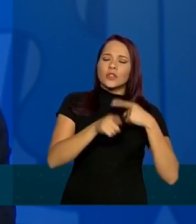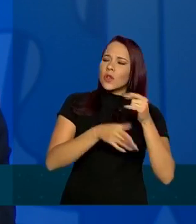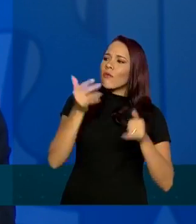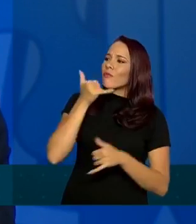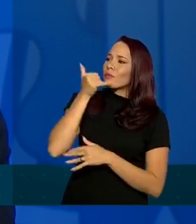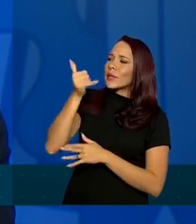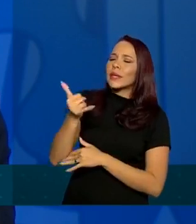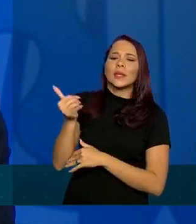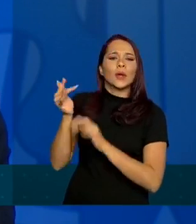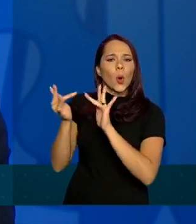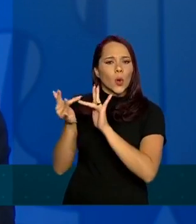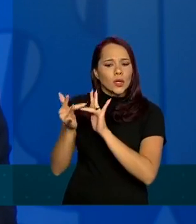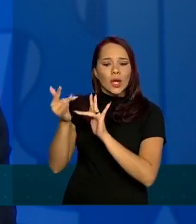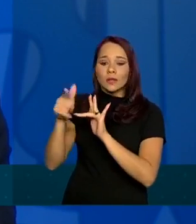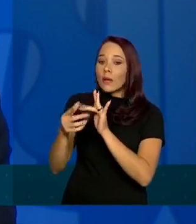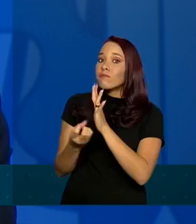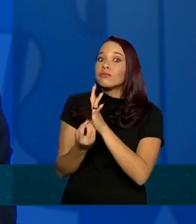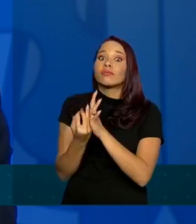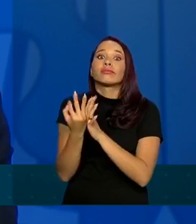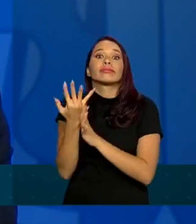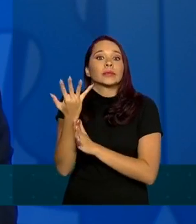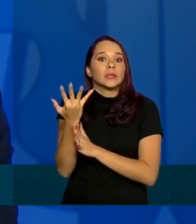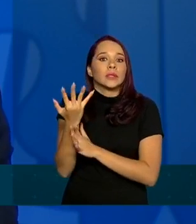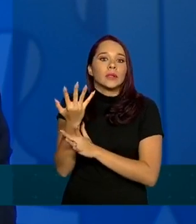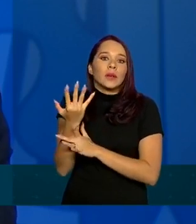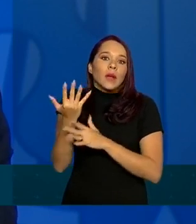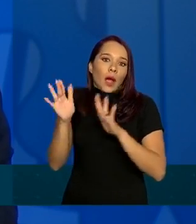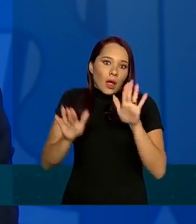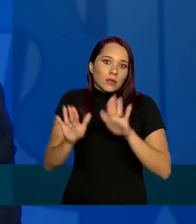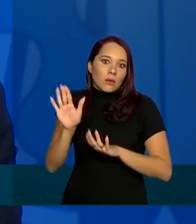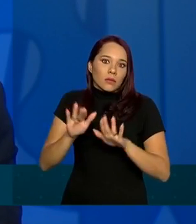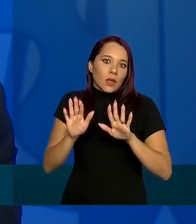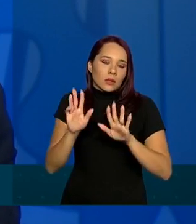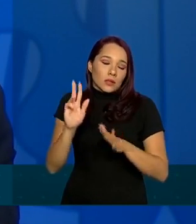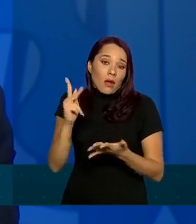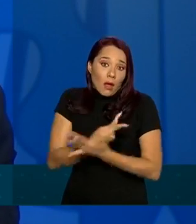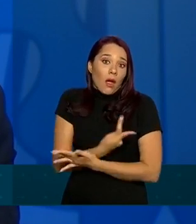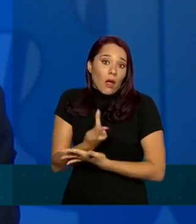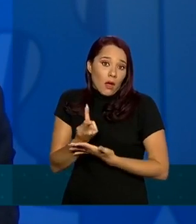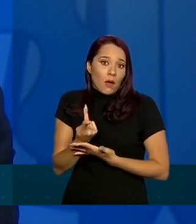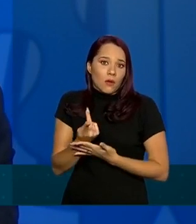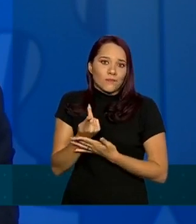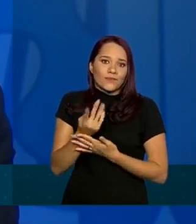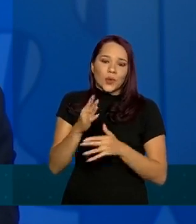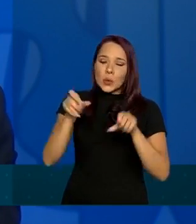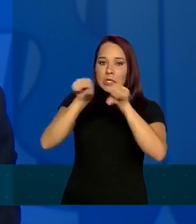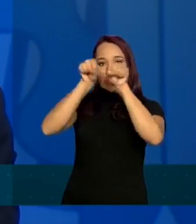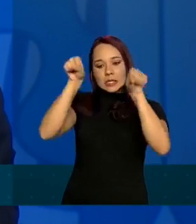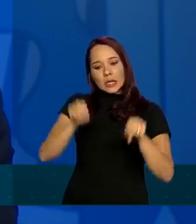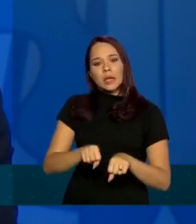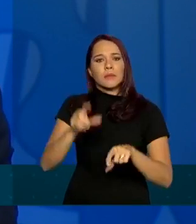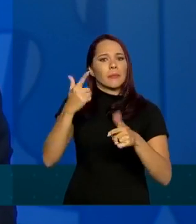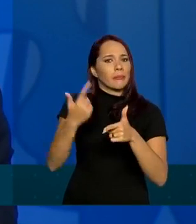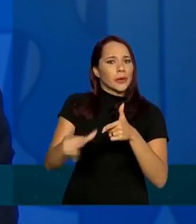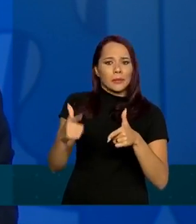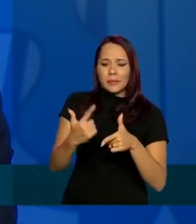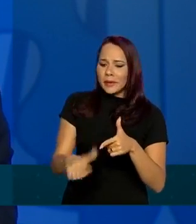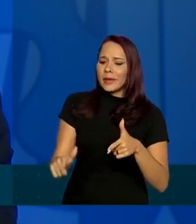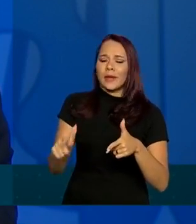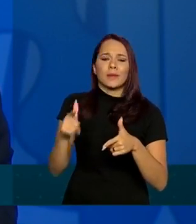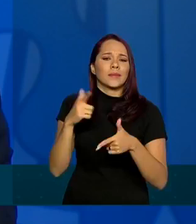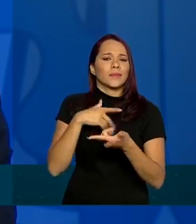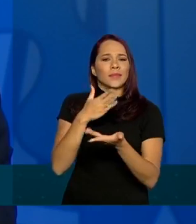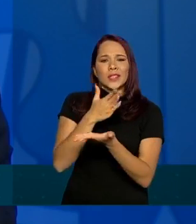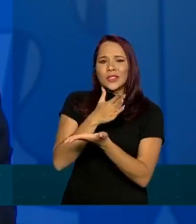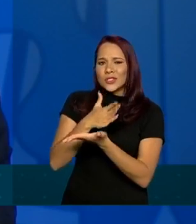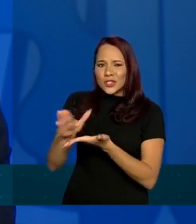contato porque são muitos casos e o ser humano acaba errando fazendo atualizar o sistema dá problema elimina